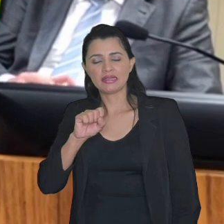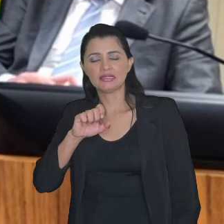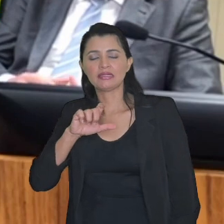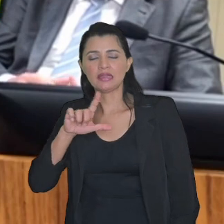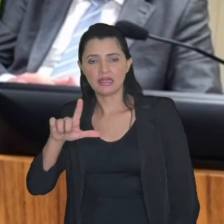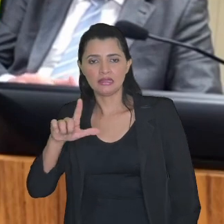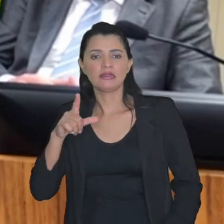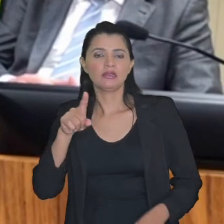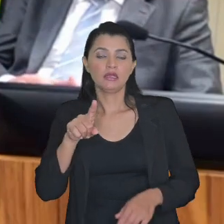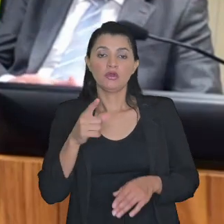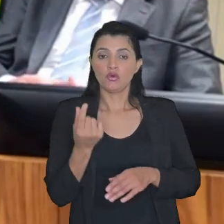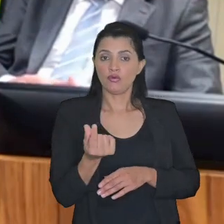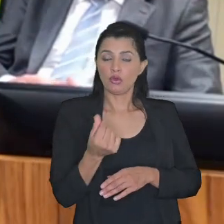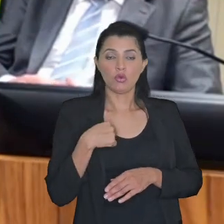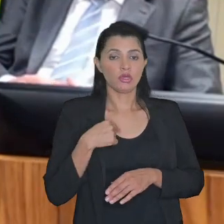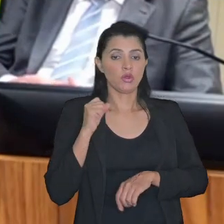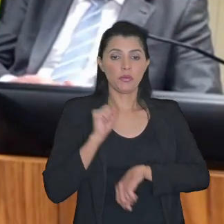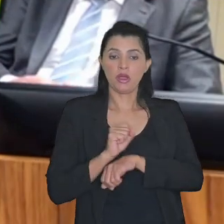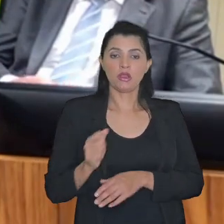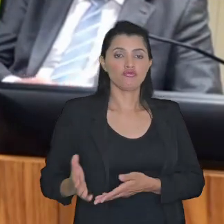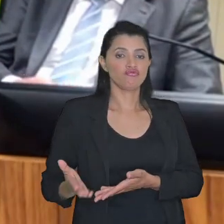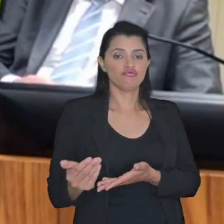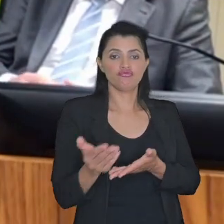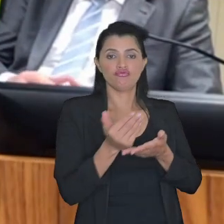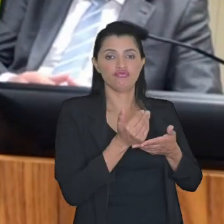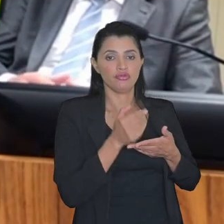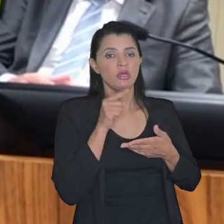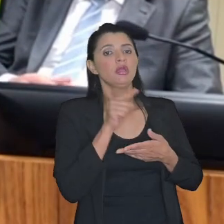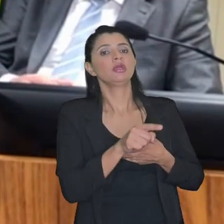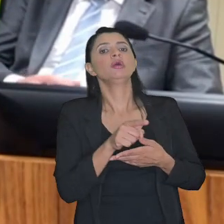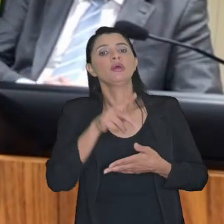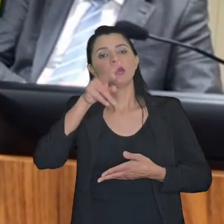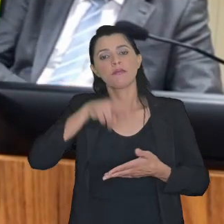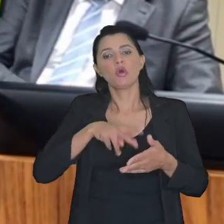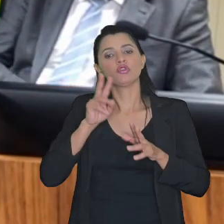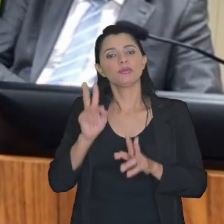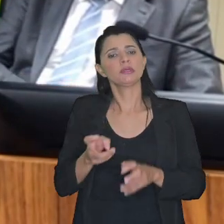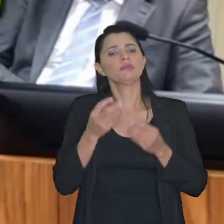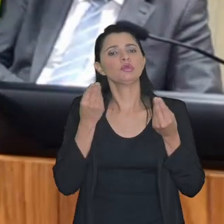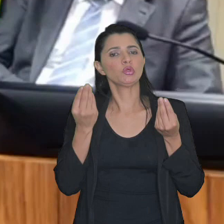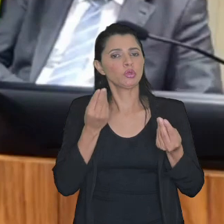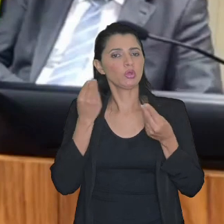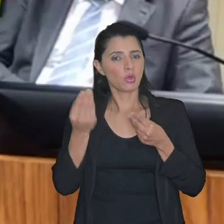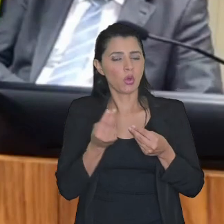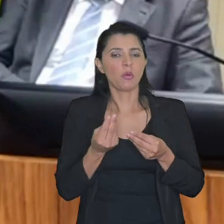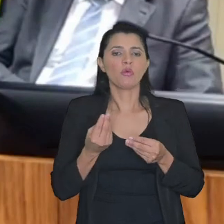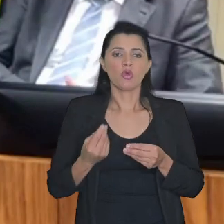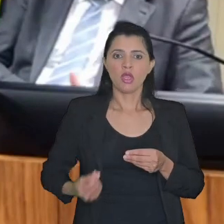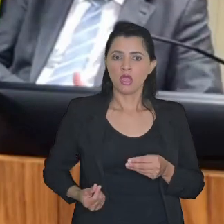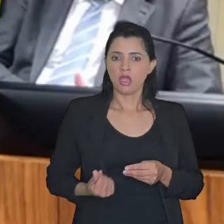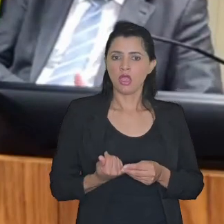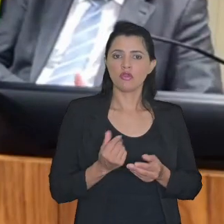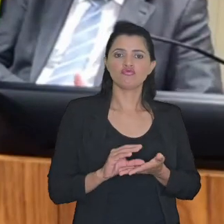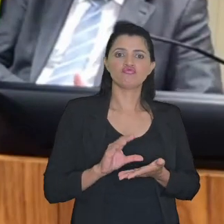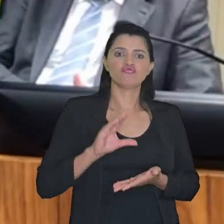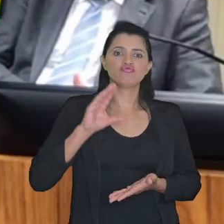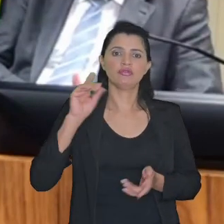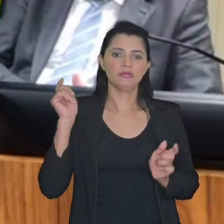que eu deixei de de recolher e isso pode ser lido como como rendimento